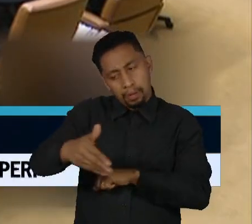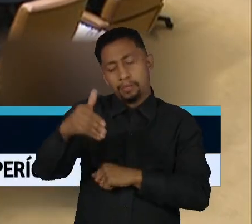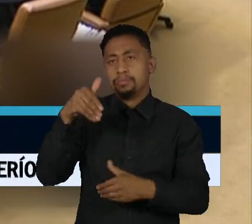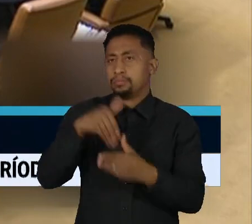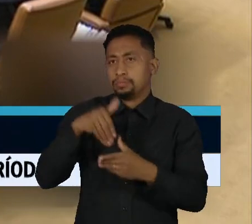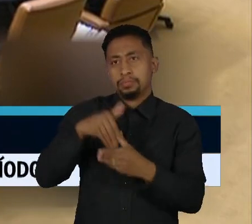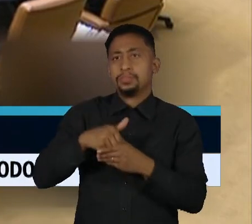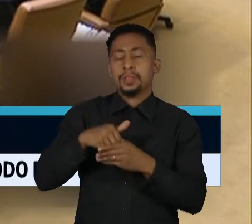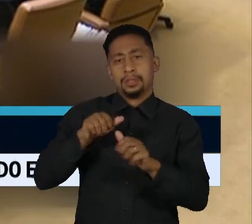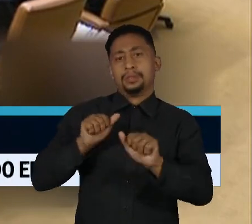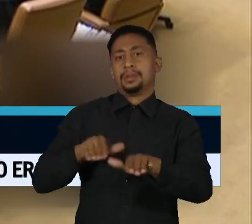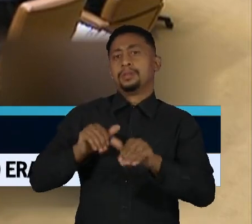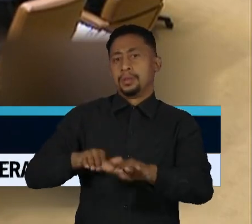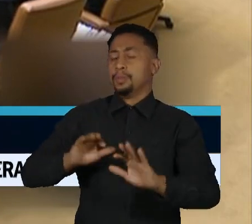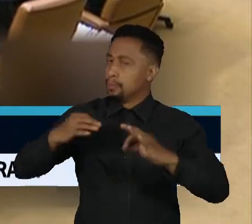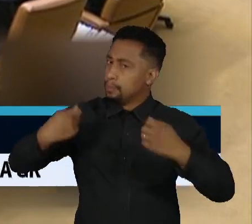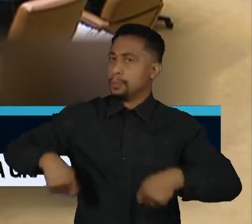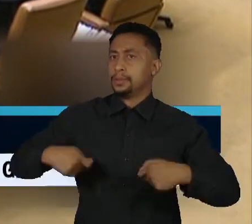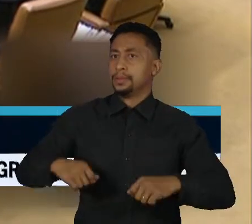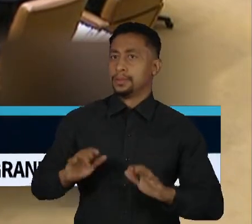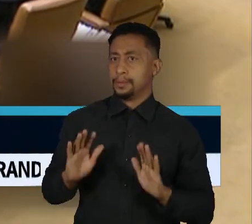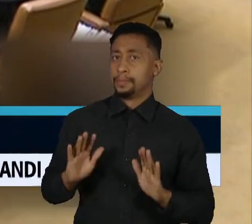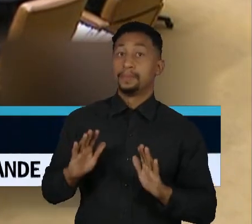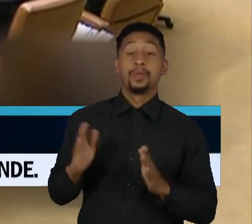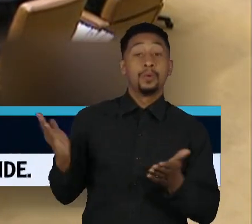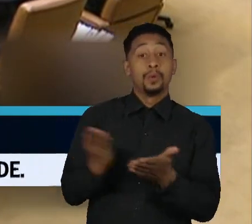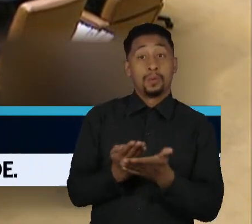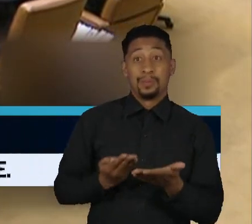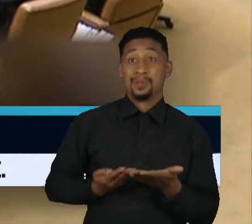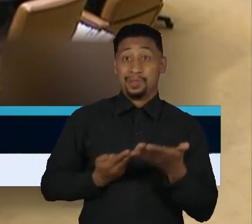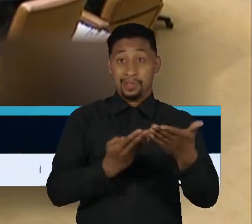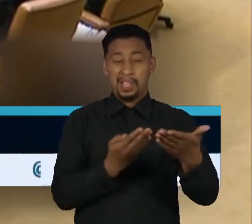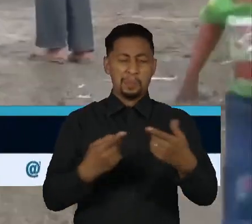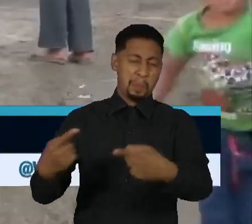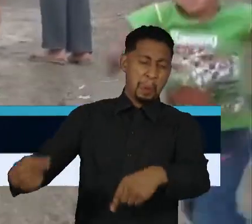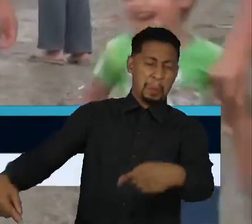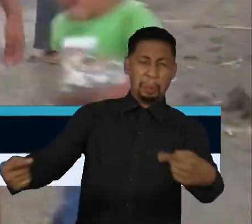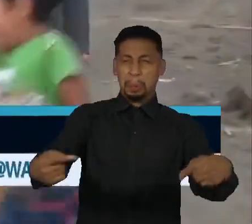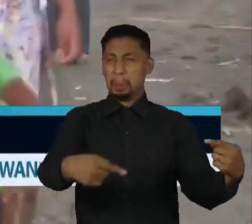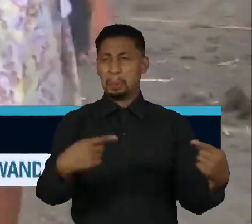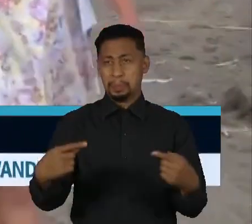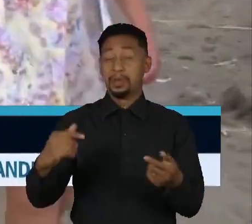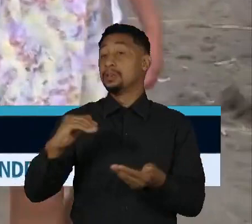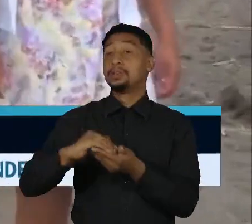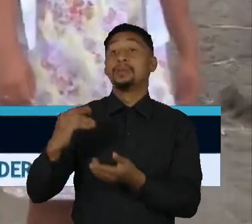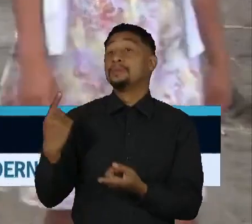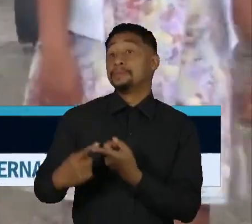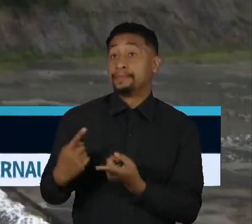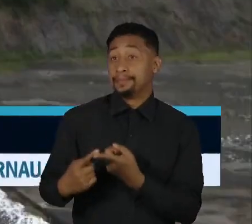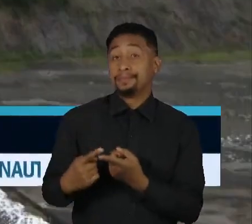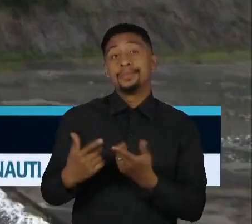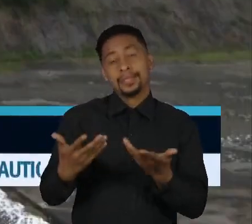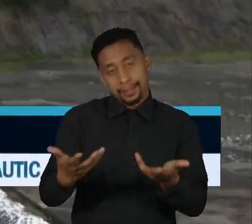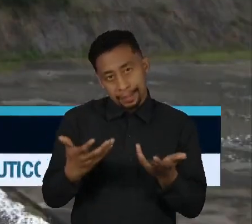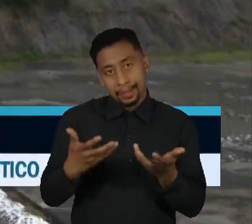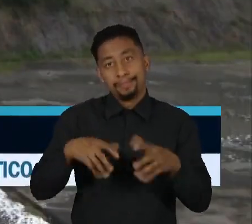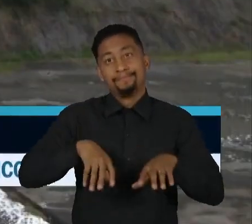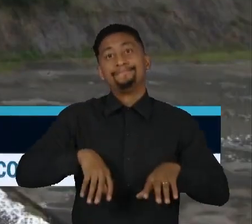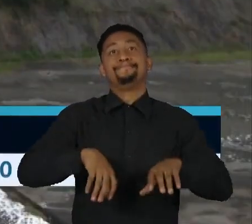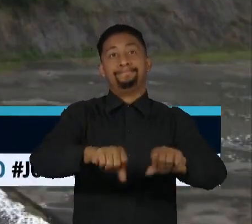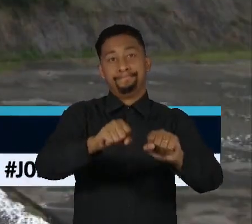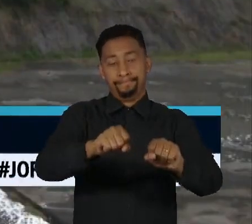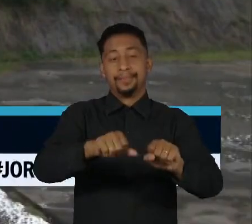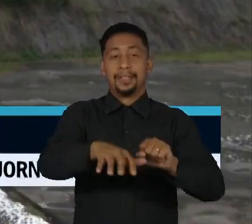máximo em setembro. O processo que motivou a discussão no Supremo trata da disputa pela posse da terra